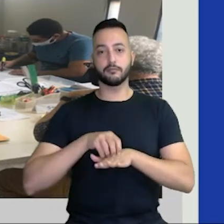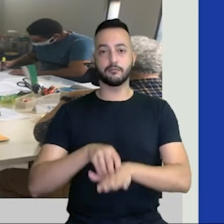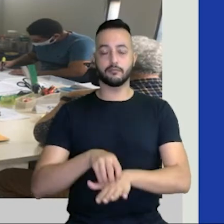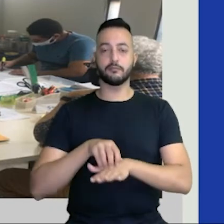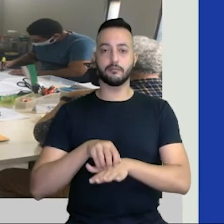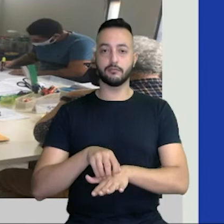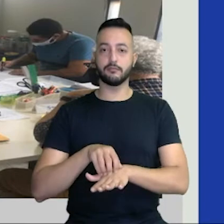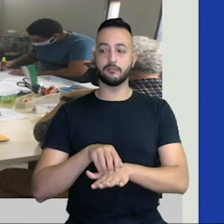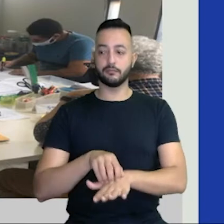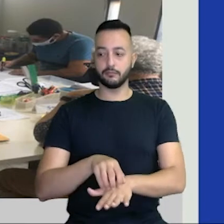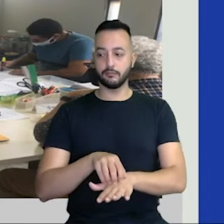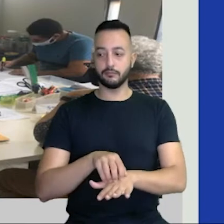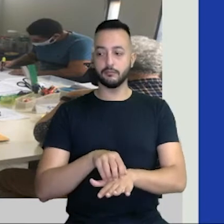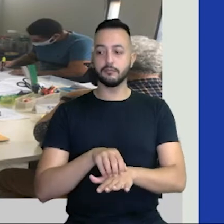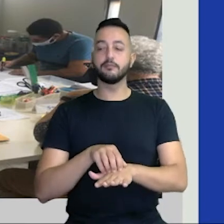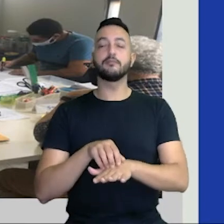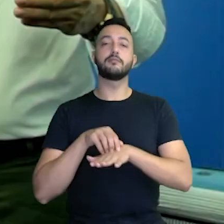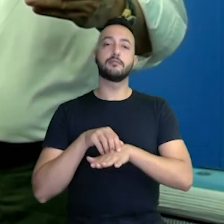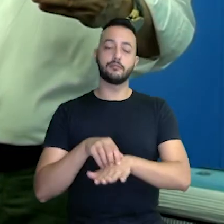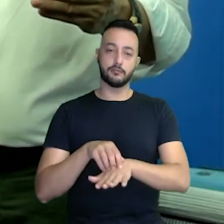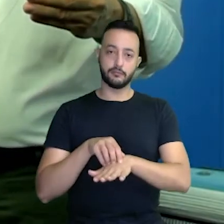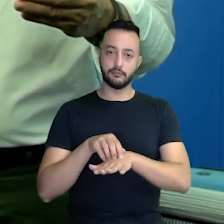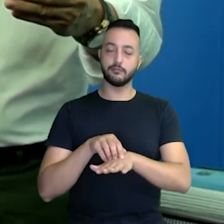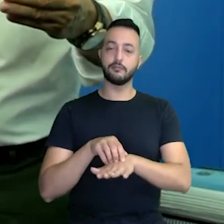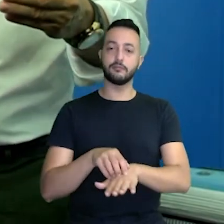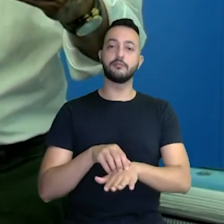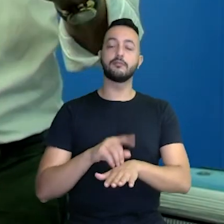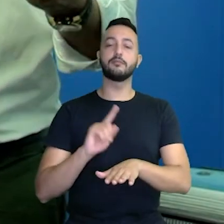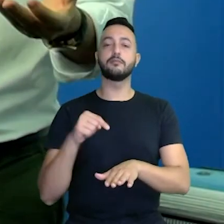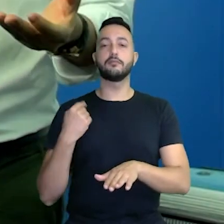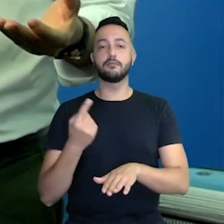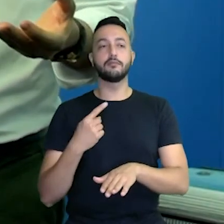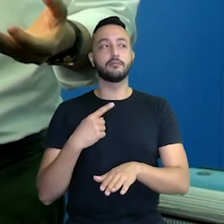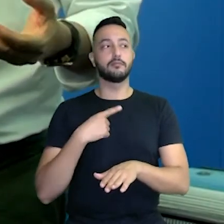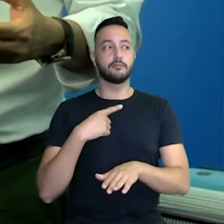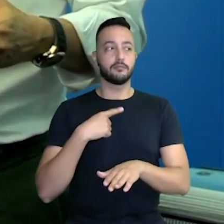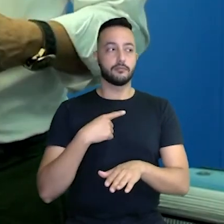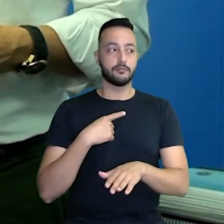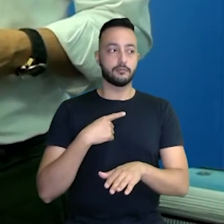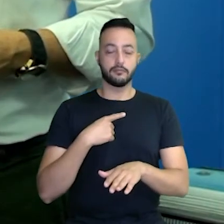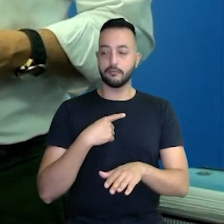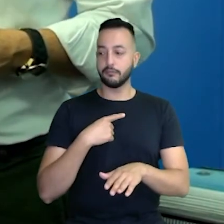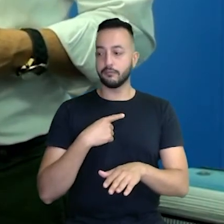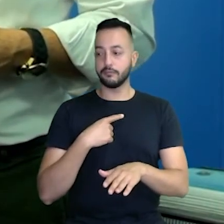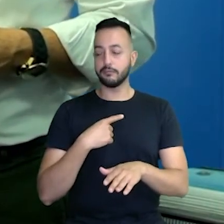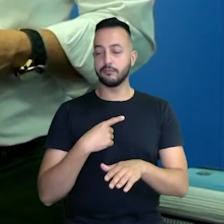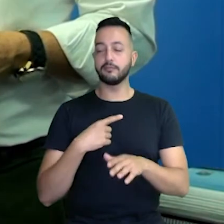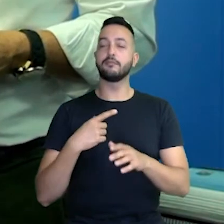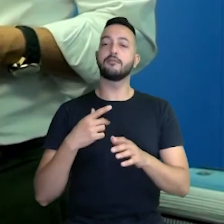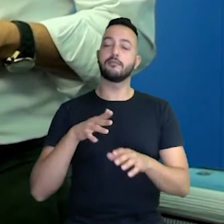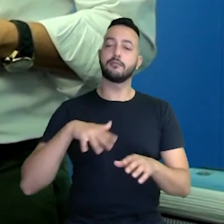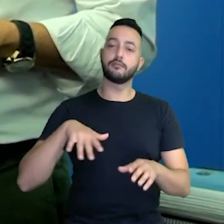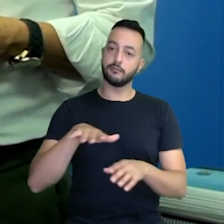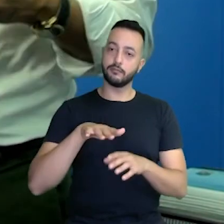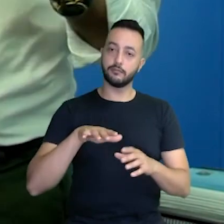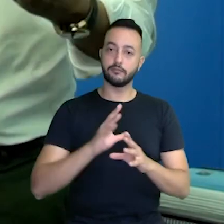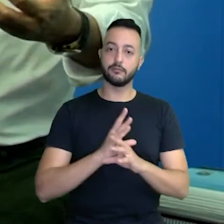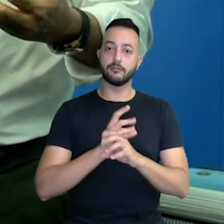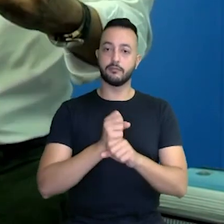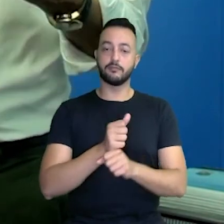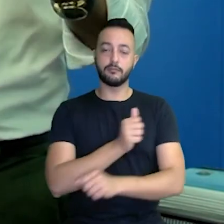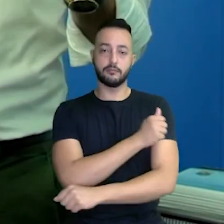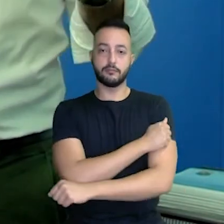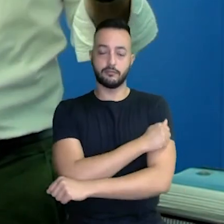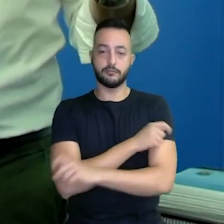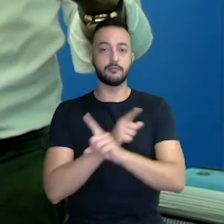transporte. O transporte, nós temos a rede com esse total de alunos, mas